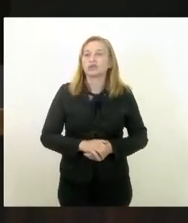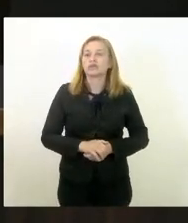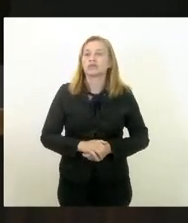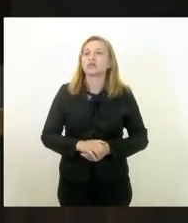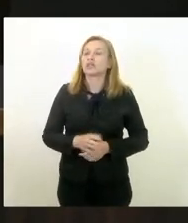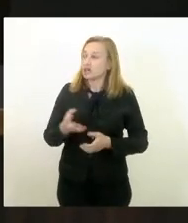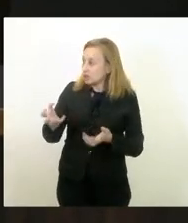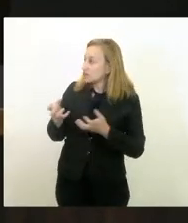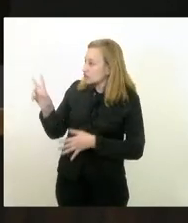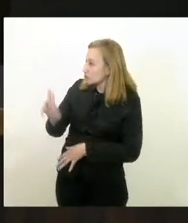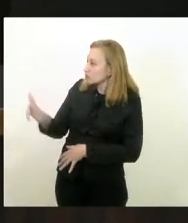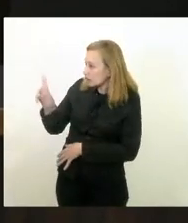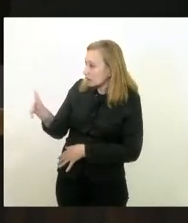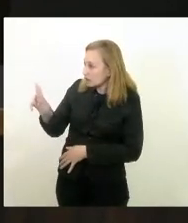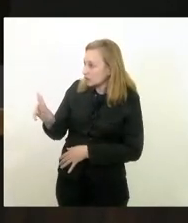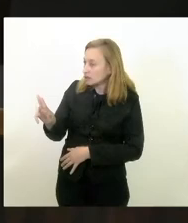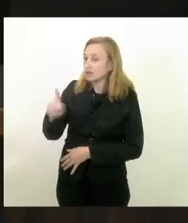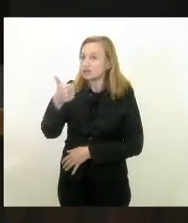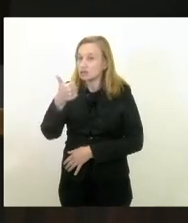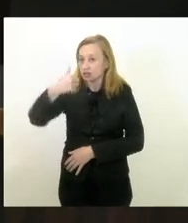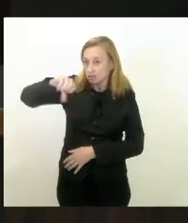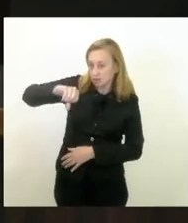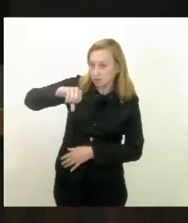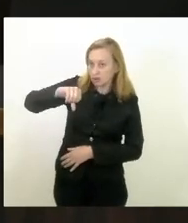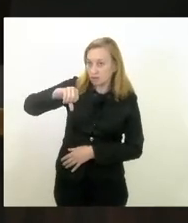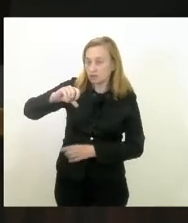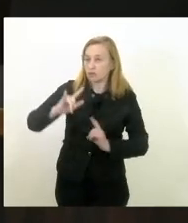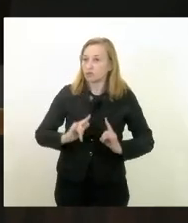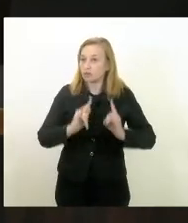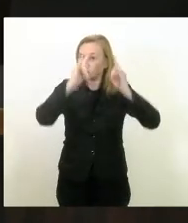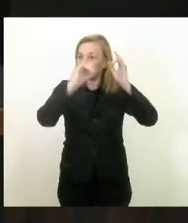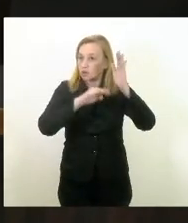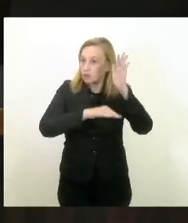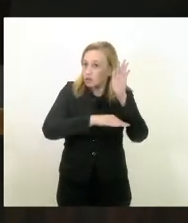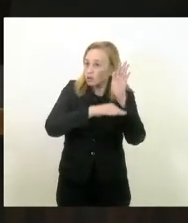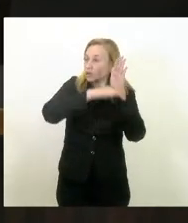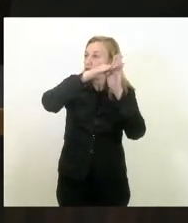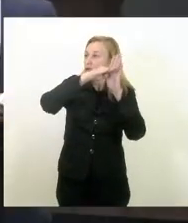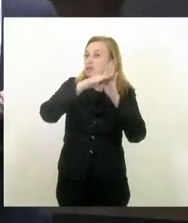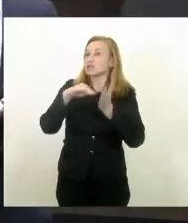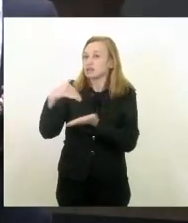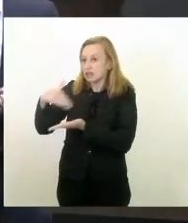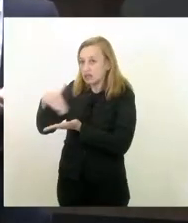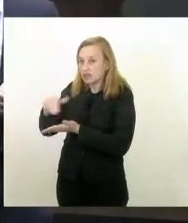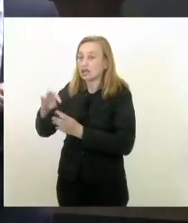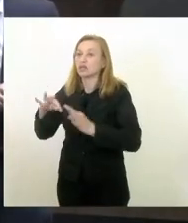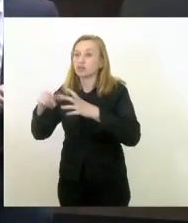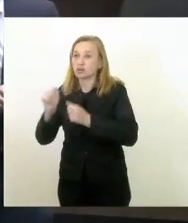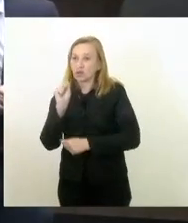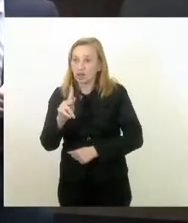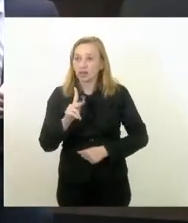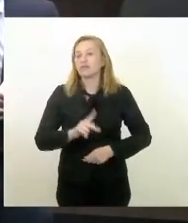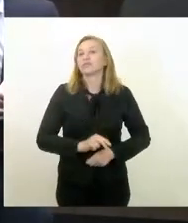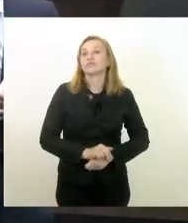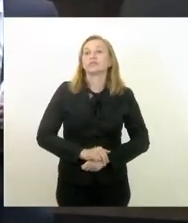que quiserem utilizar o 19º ter uma estrutura com secretárias com tudo está bom